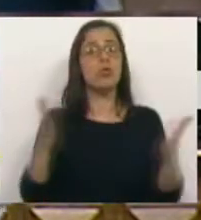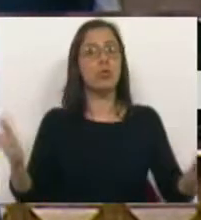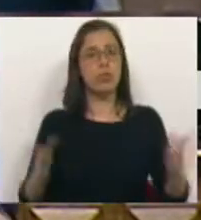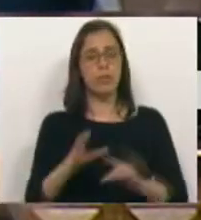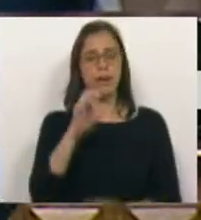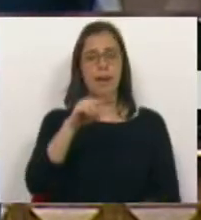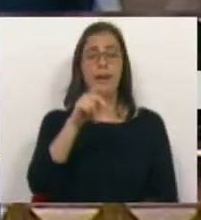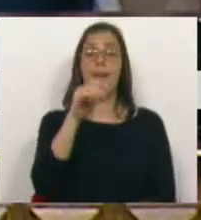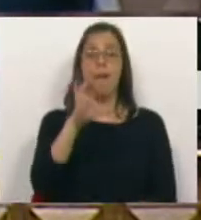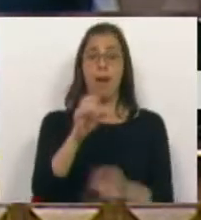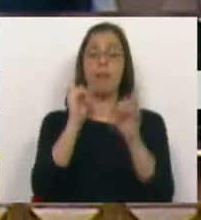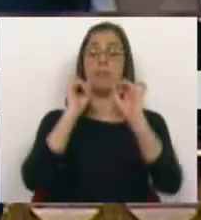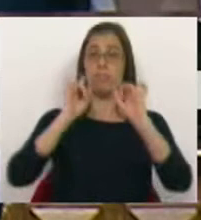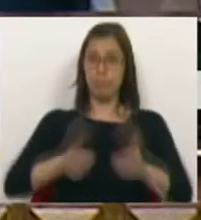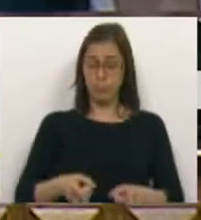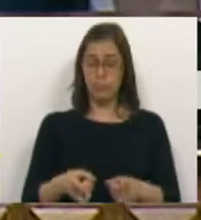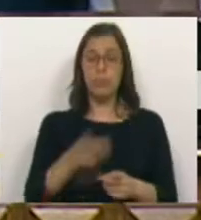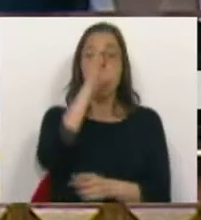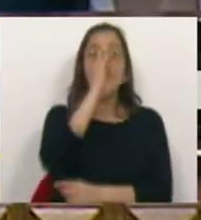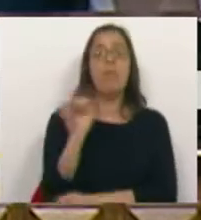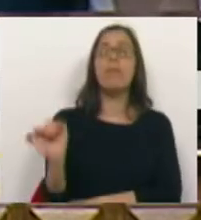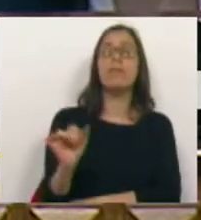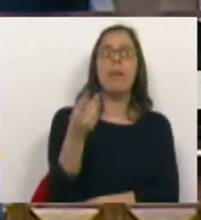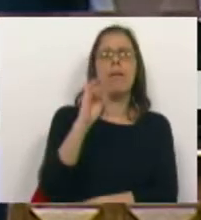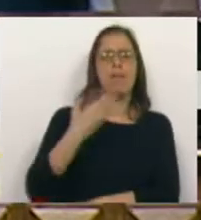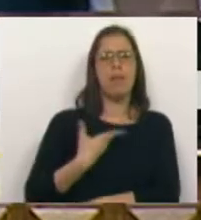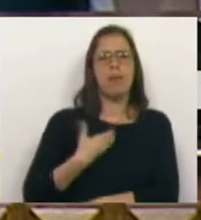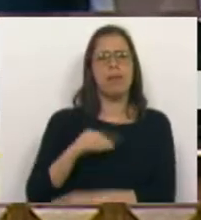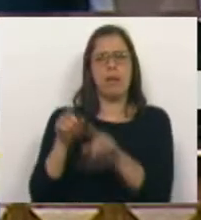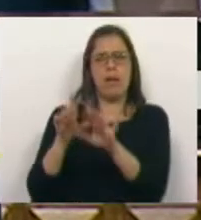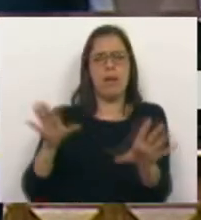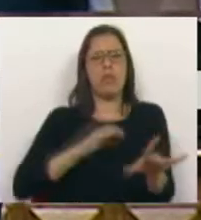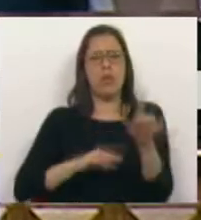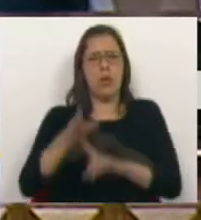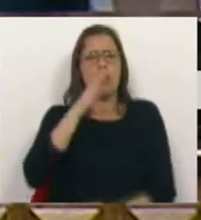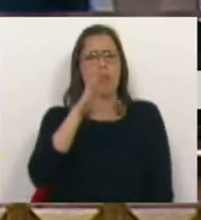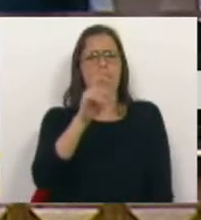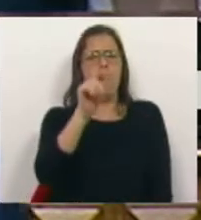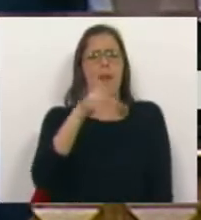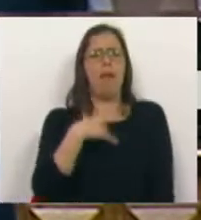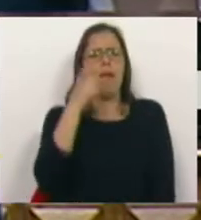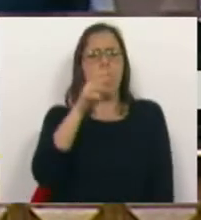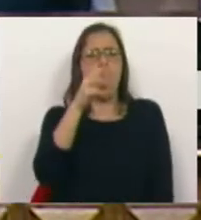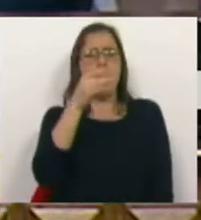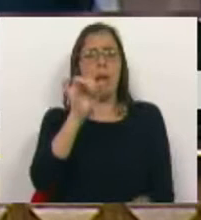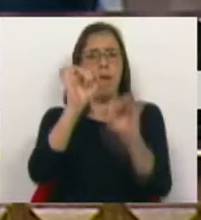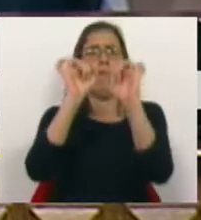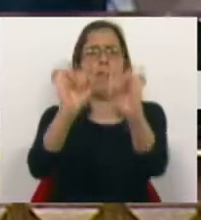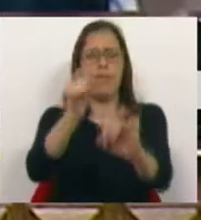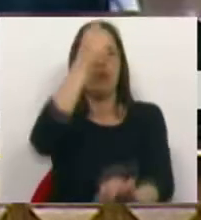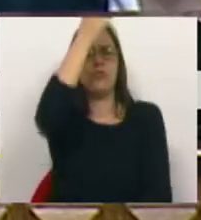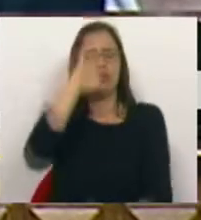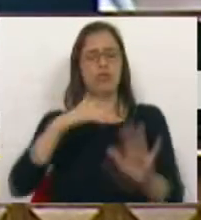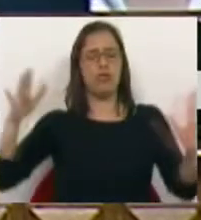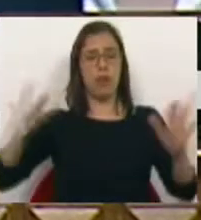os QMEC foram introduzidos pelo Governo PSD-CDS, Sr. Deputado Hélder Amaral. E essa é a sua história.